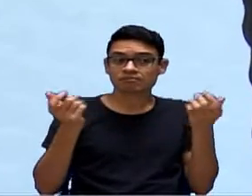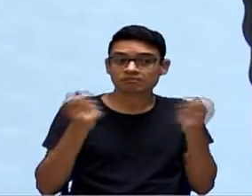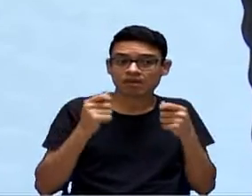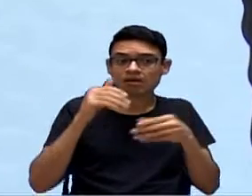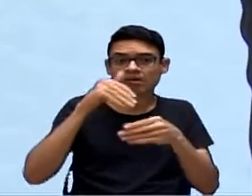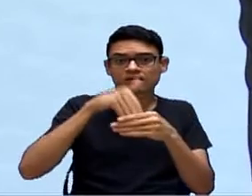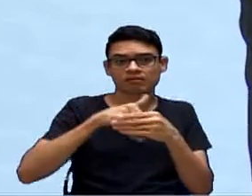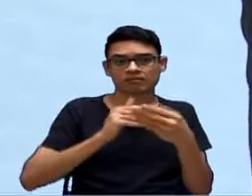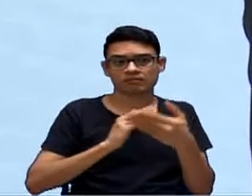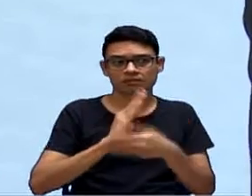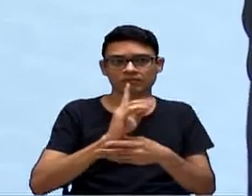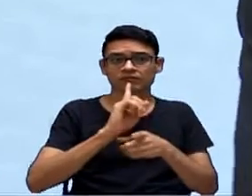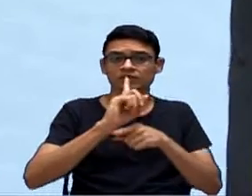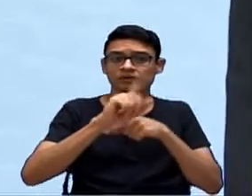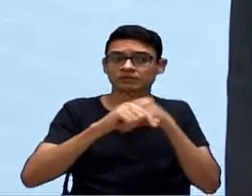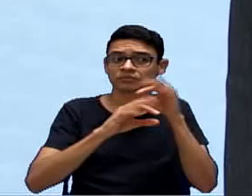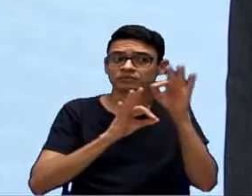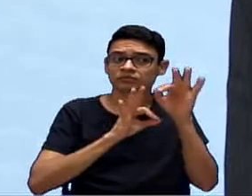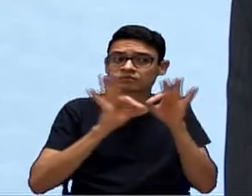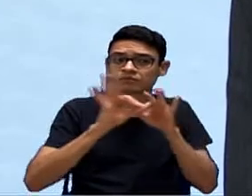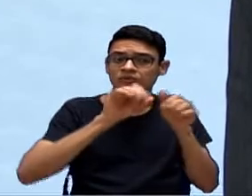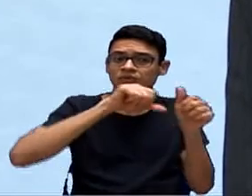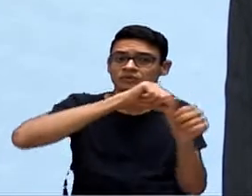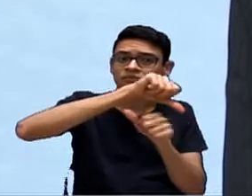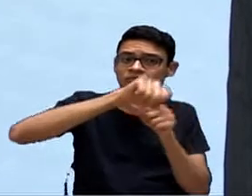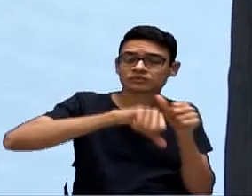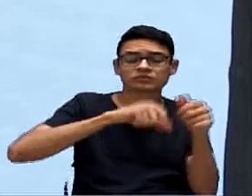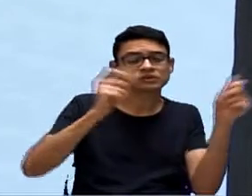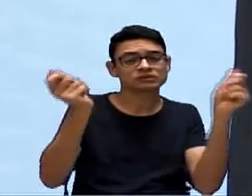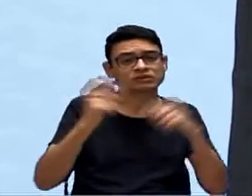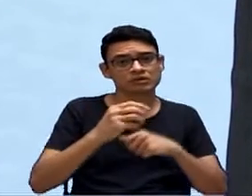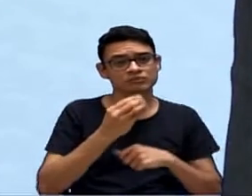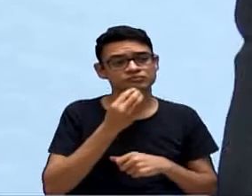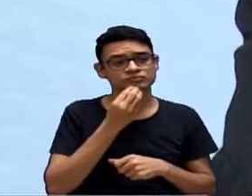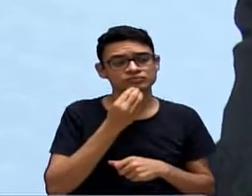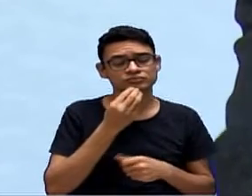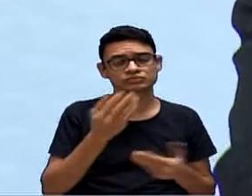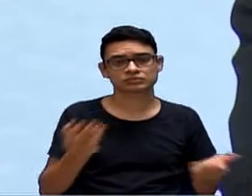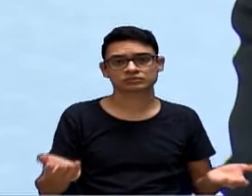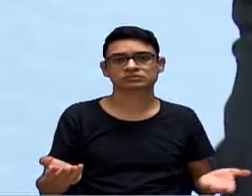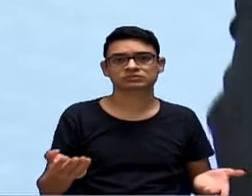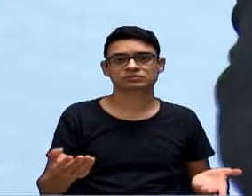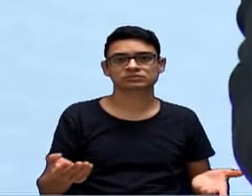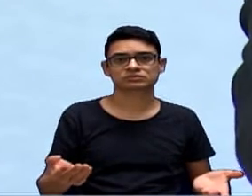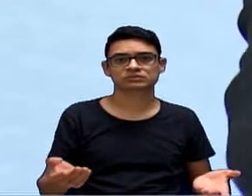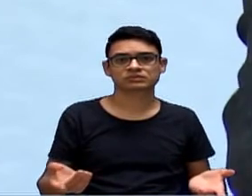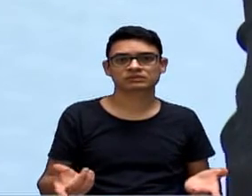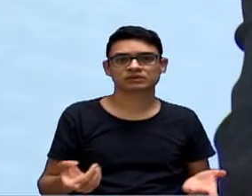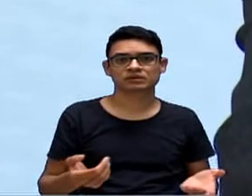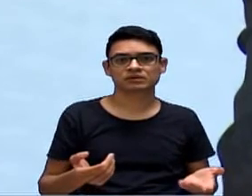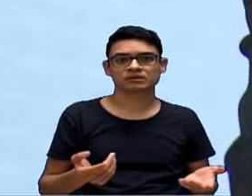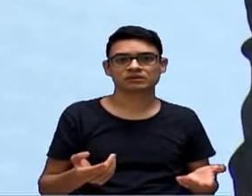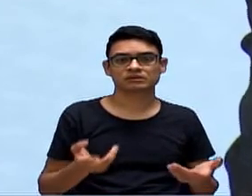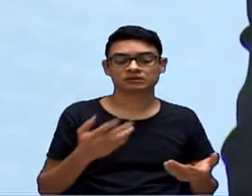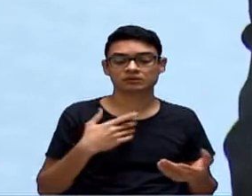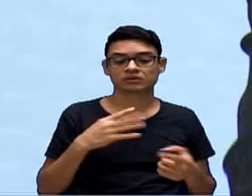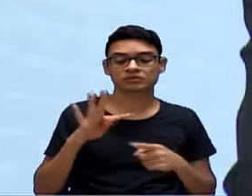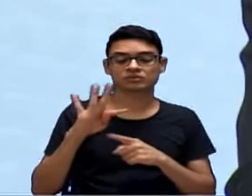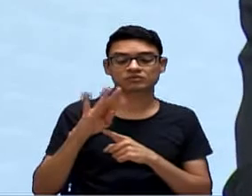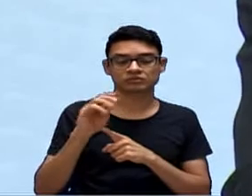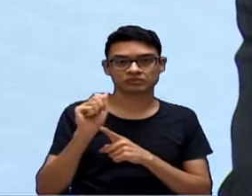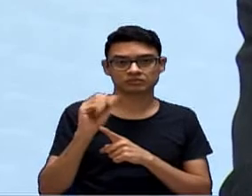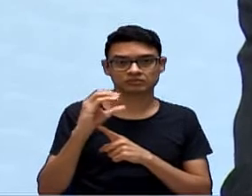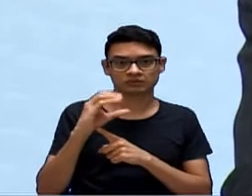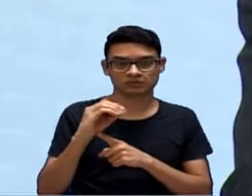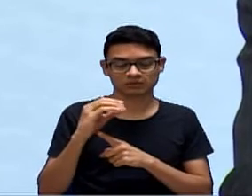esse próprio PL, que é possível, nós sabemos aqui na Casa de Leis, e que o TAC, eu trouxe, eu